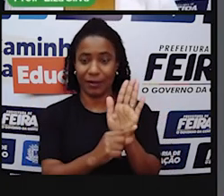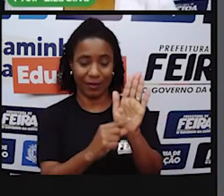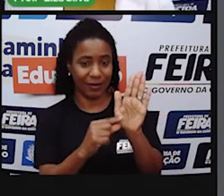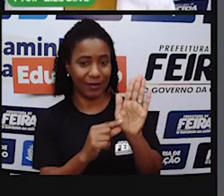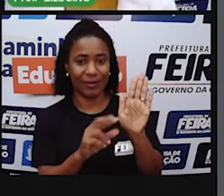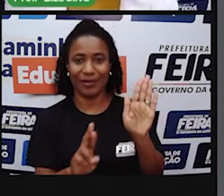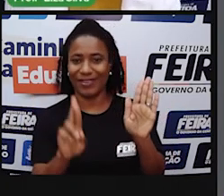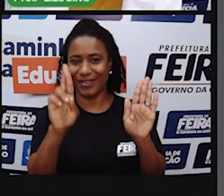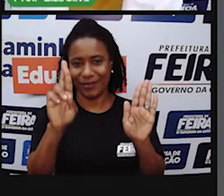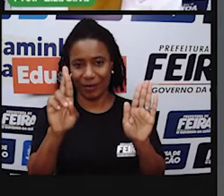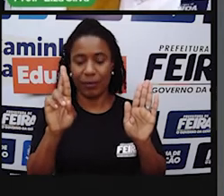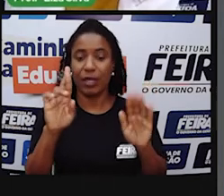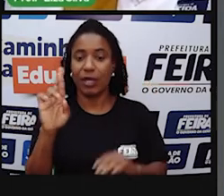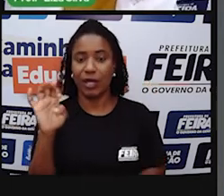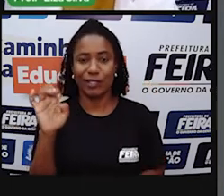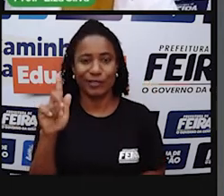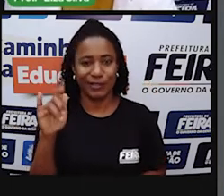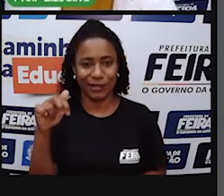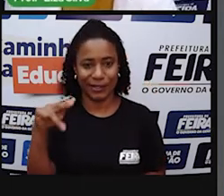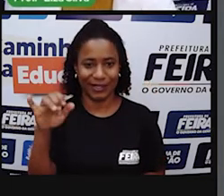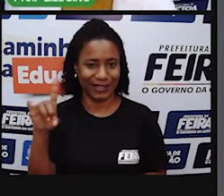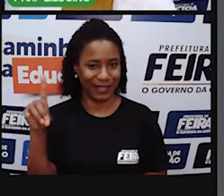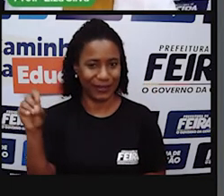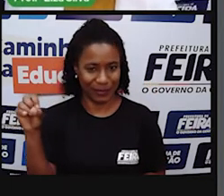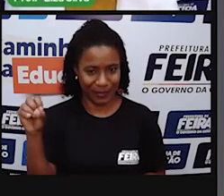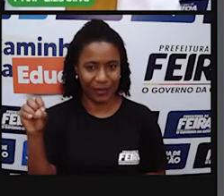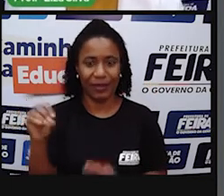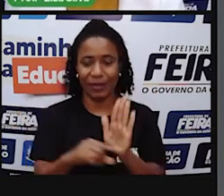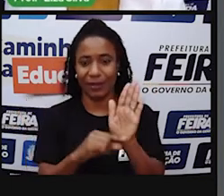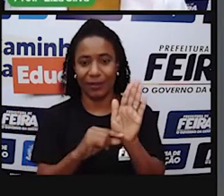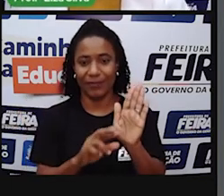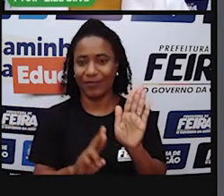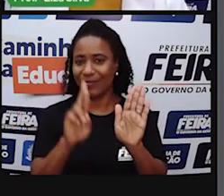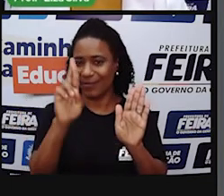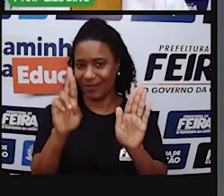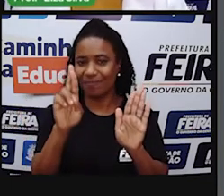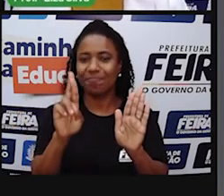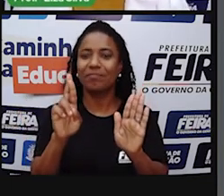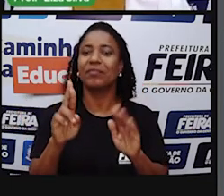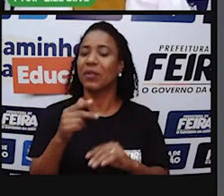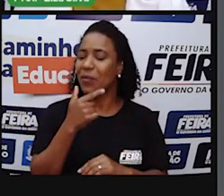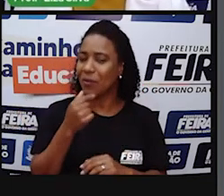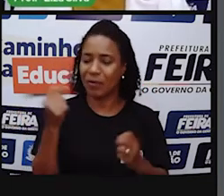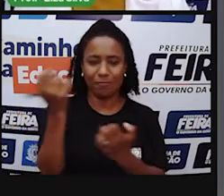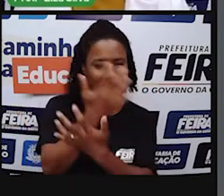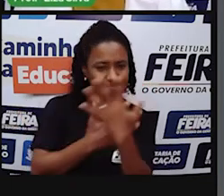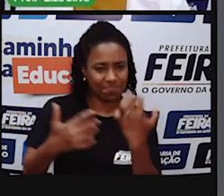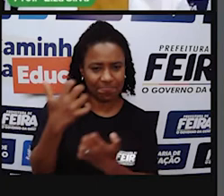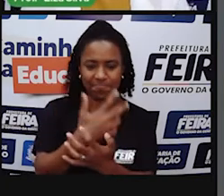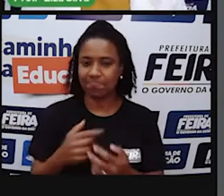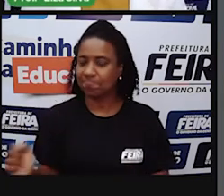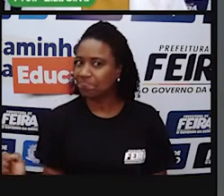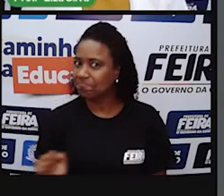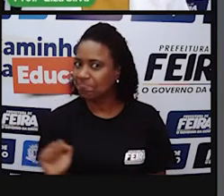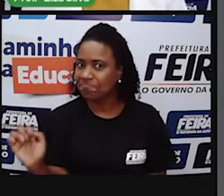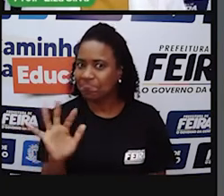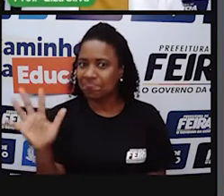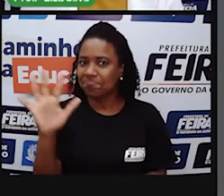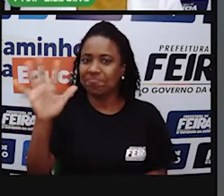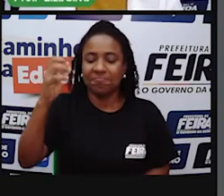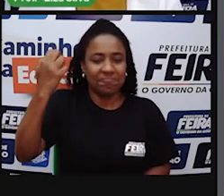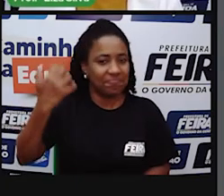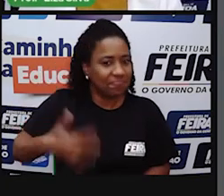Reginaldo Silva Produtor e amigo deste cantor Muito caro A nossa cultura